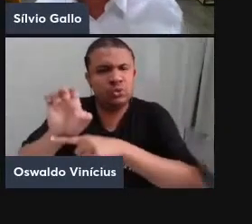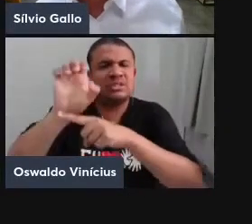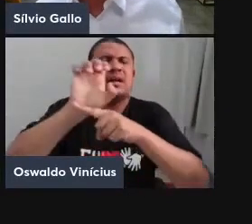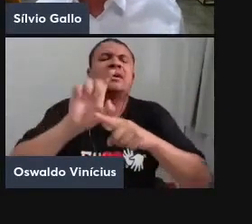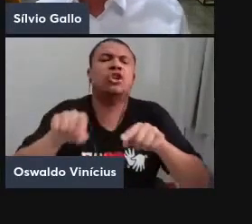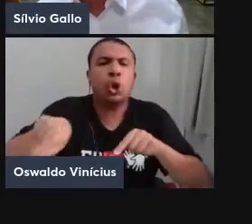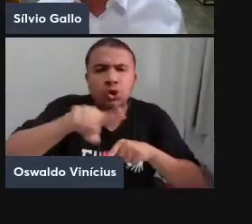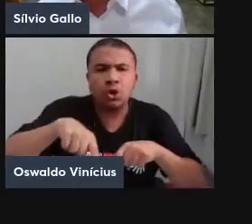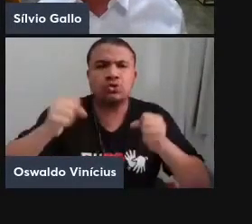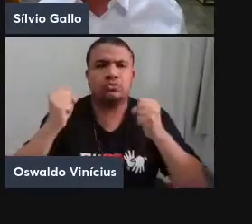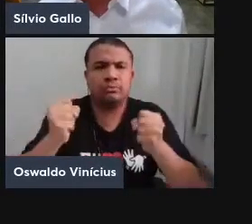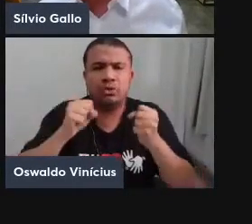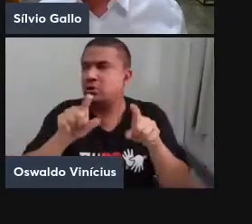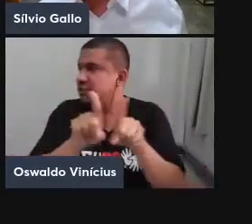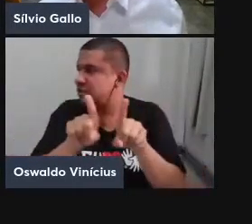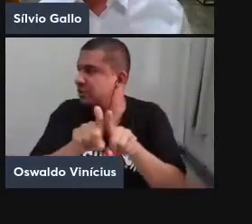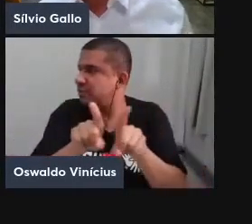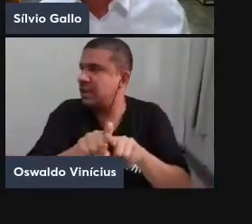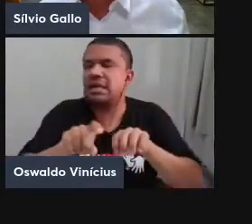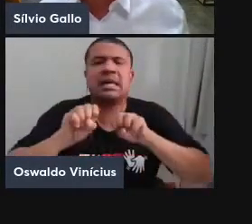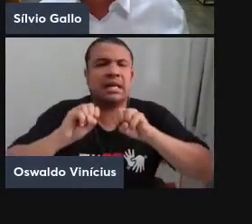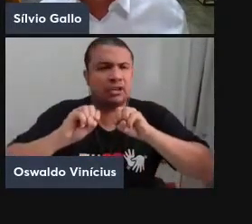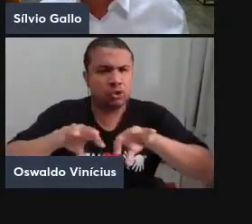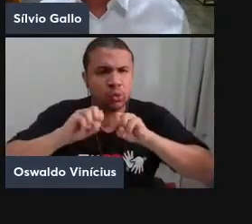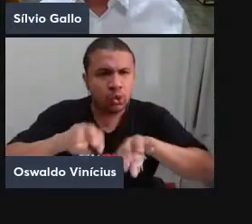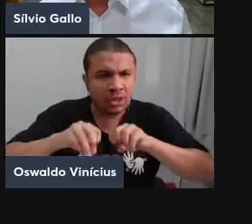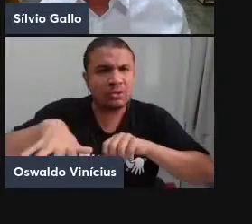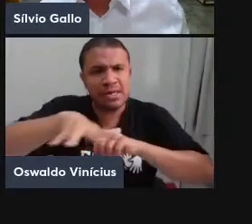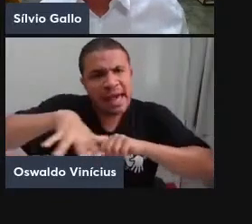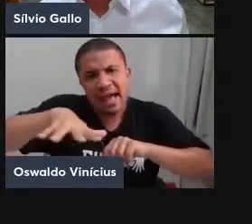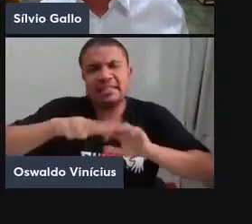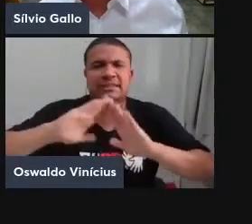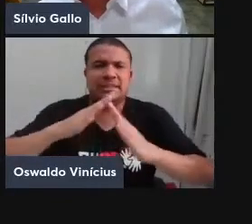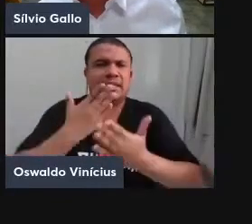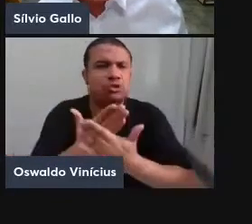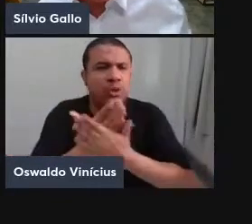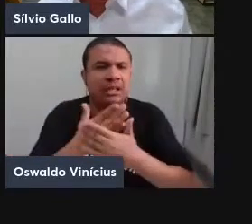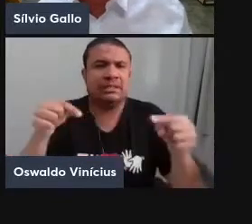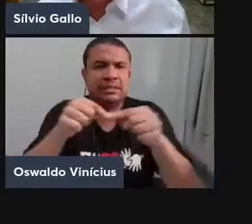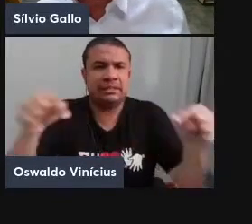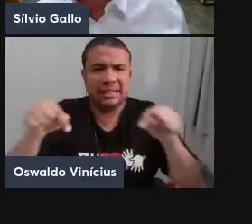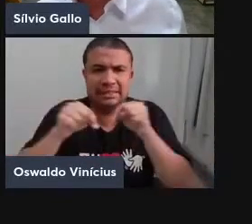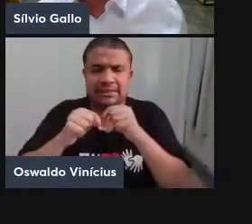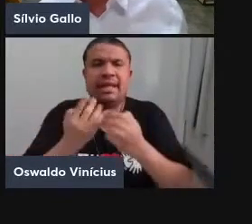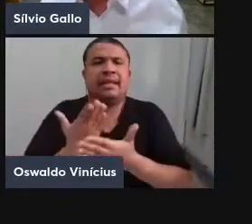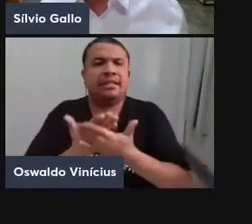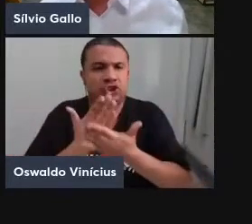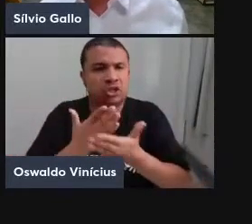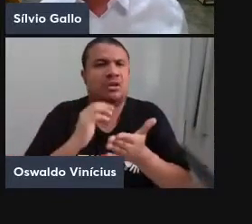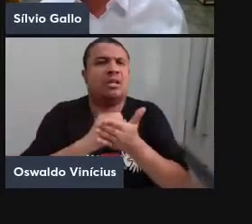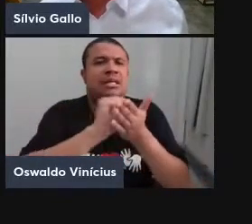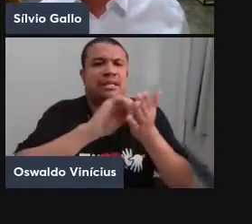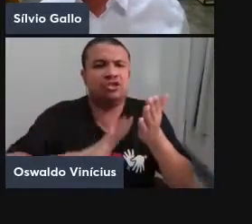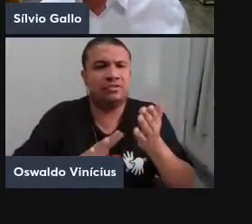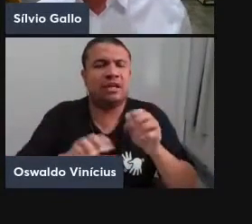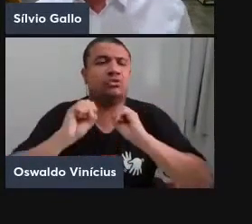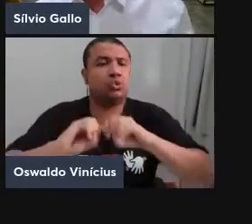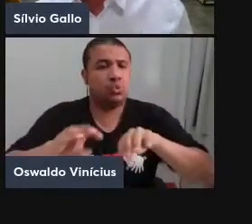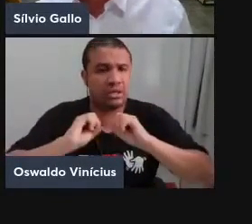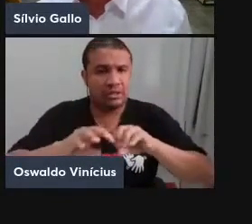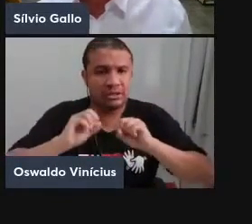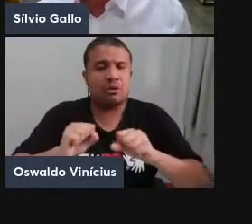também podemos, como educadores, nas nossas escolas, nas nossas salas de aula, nas nossas atividades educativas,